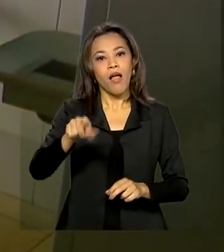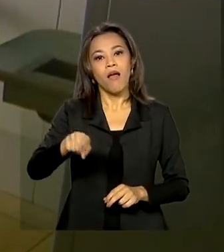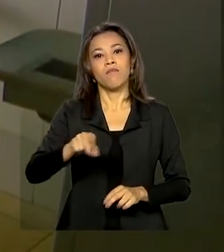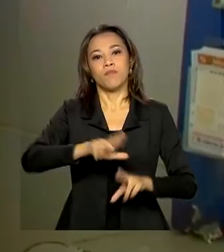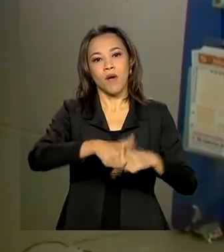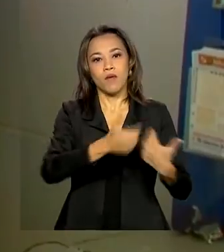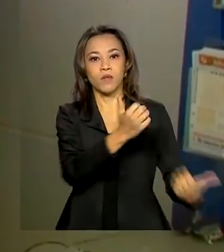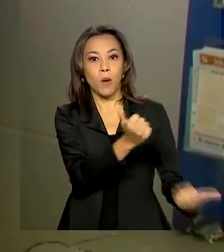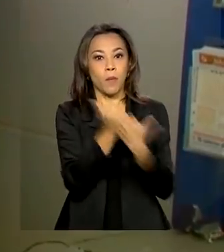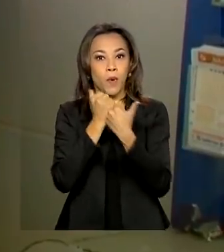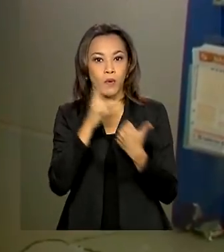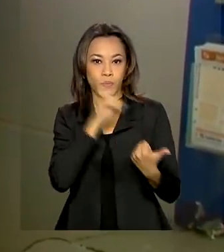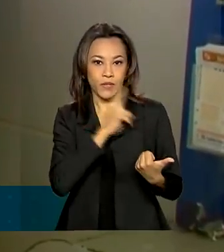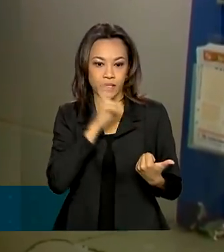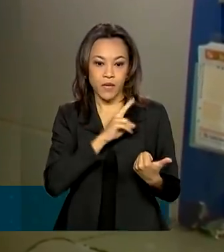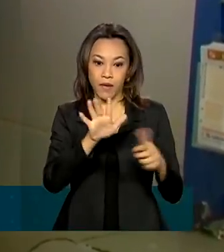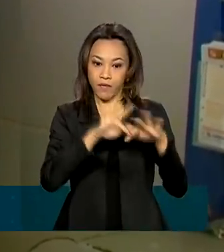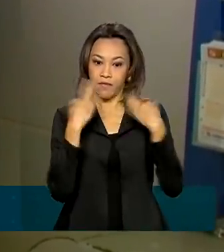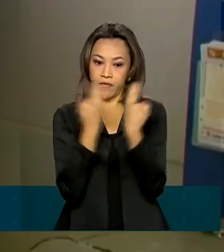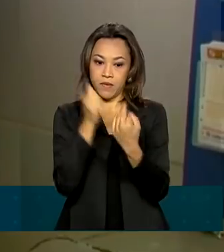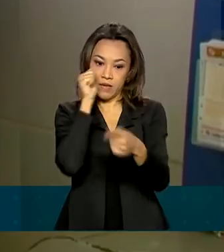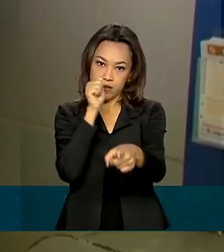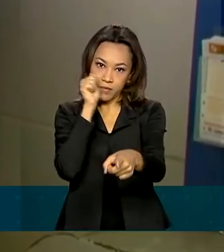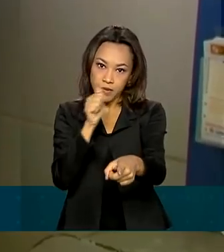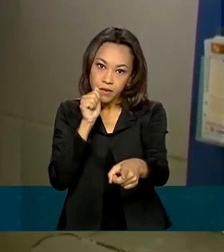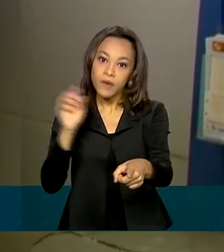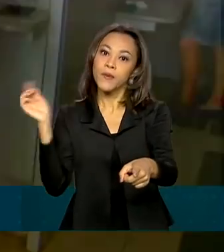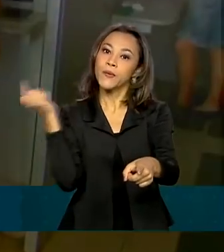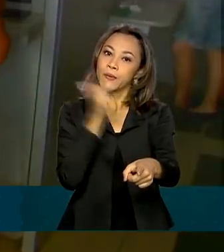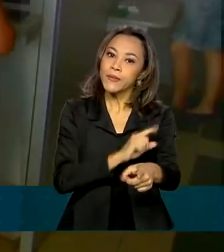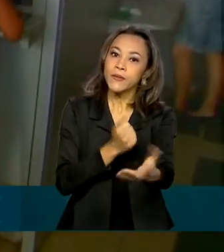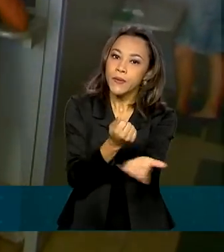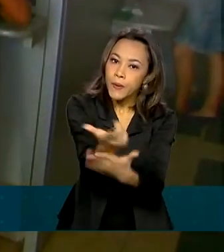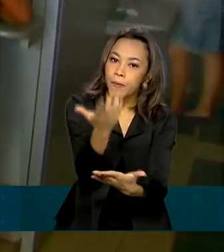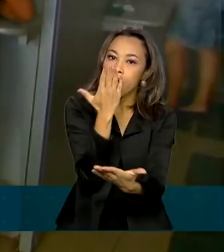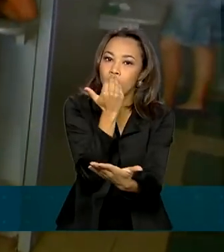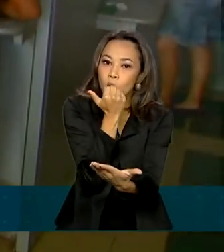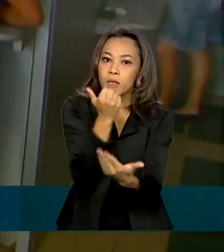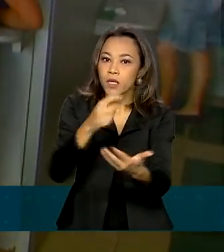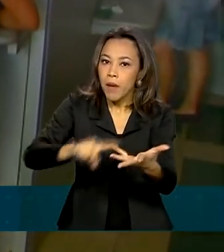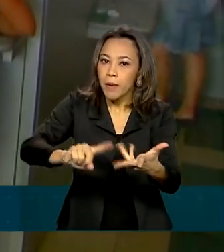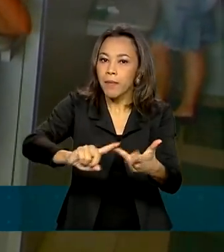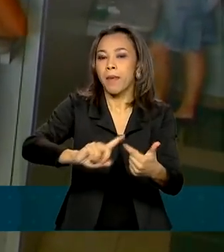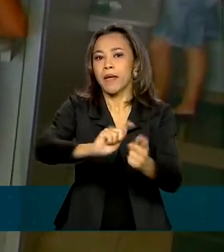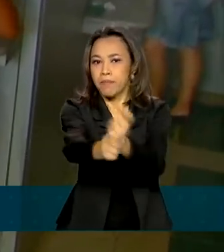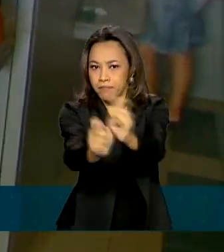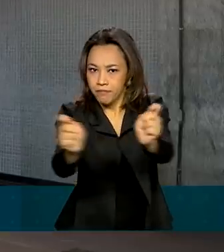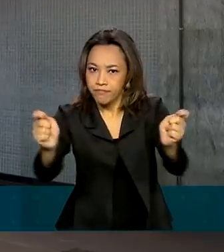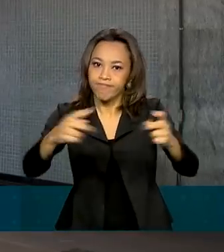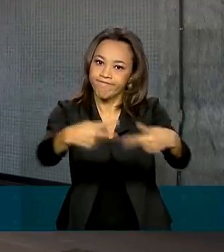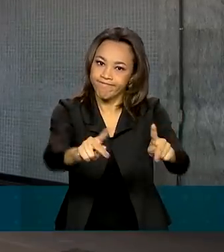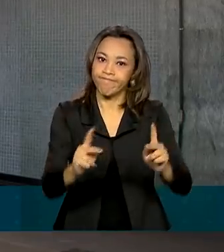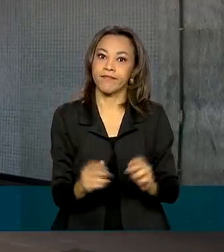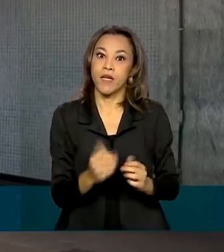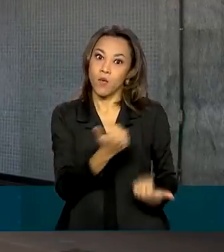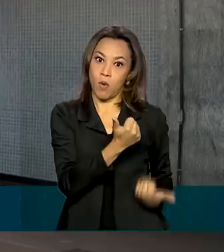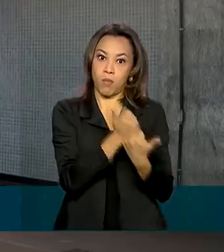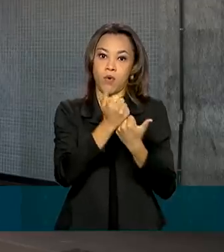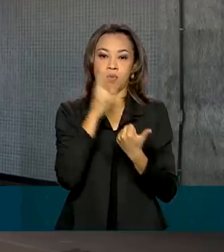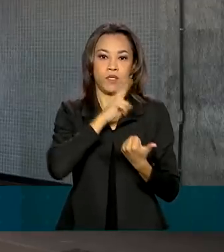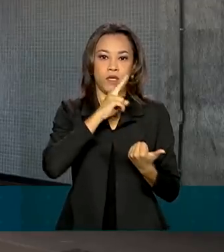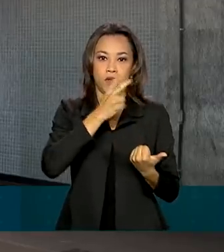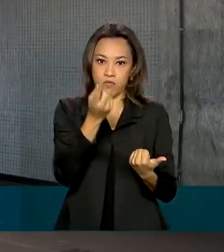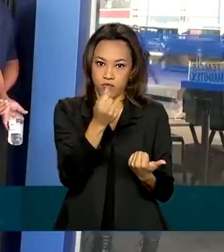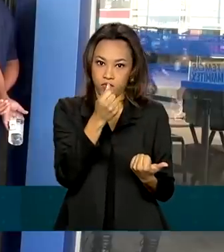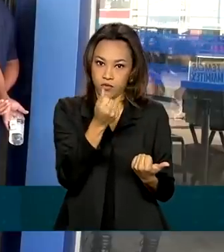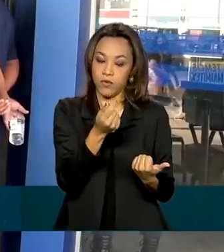emergencial que a família dessa agricultora conseguiu comprar alimentos e manter as contas em dia. O benefício passou a